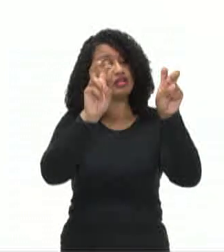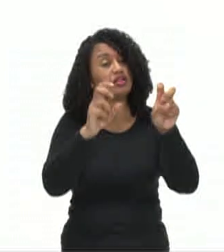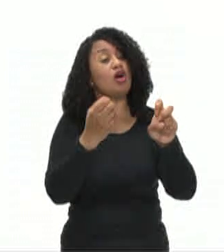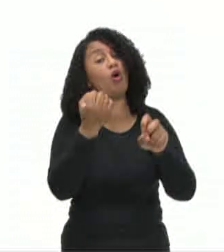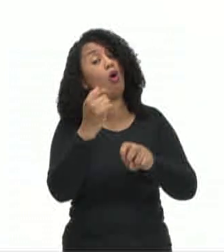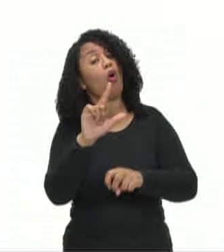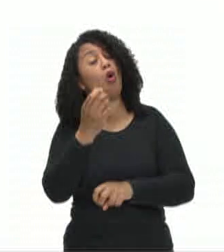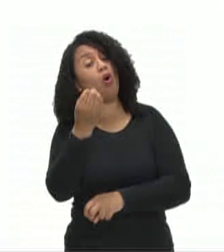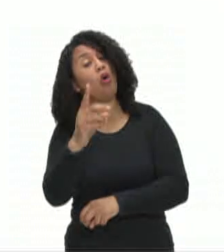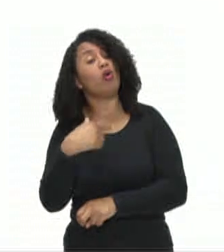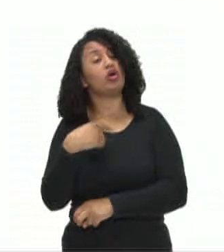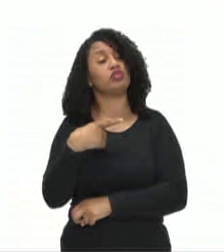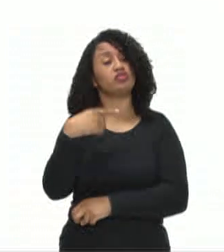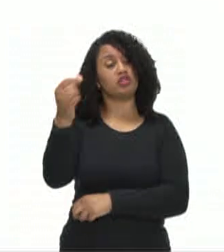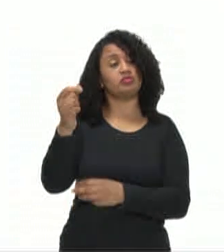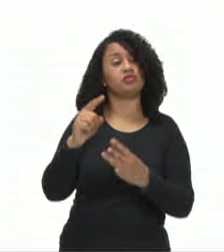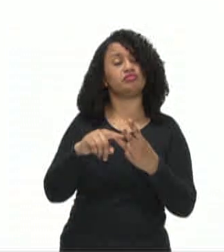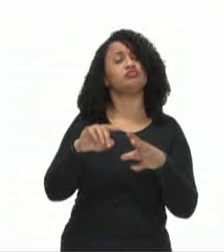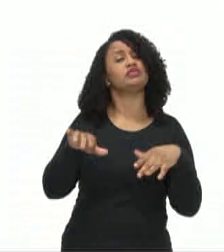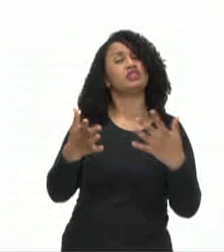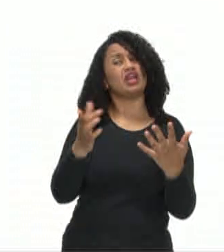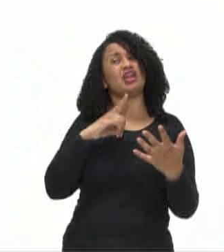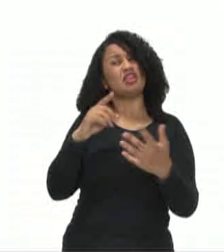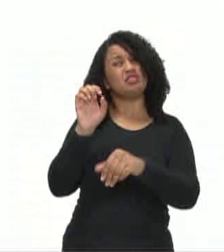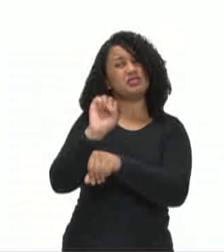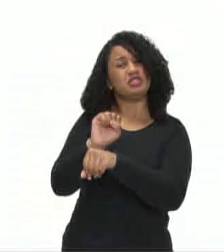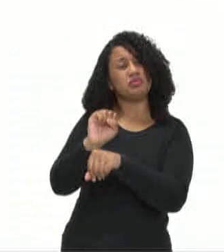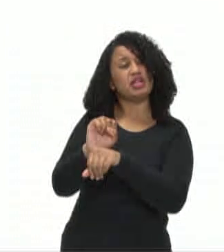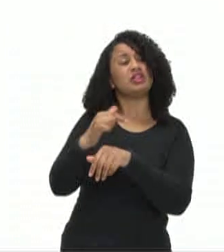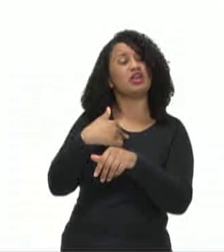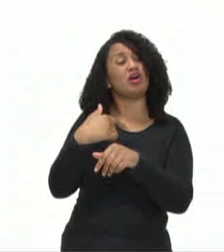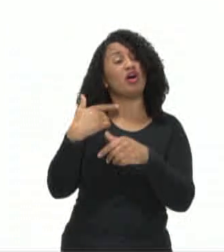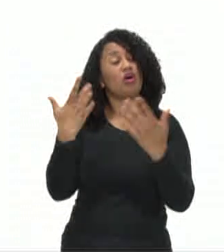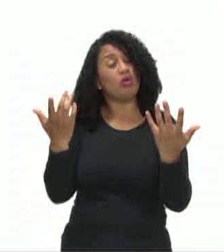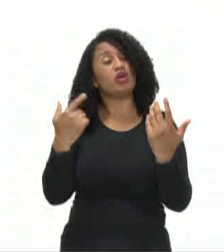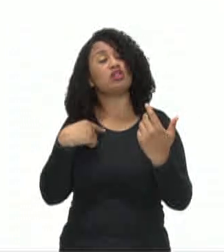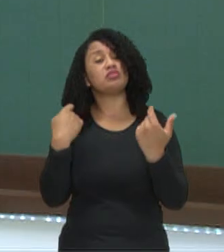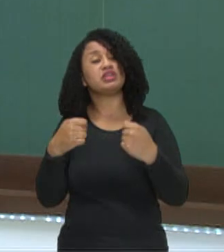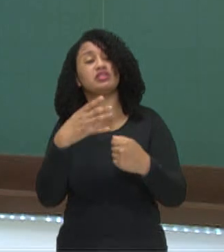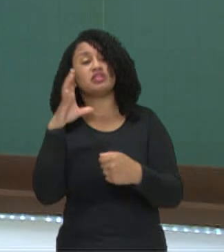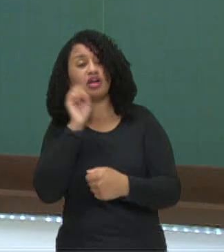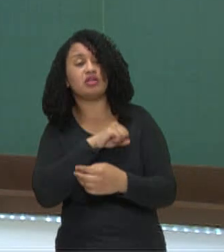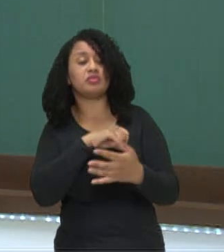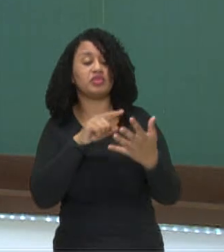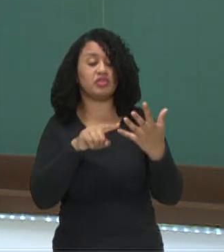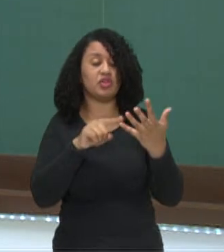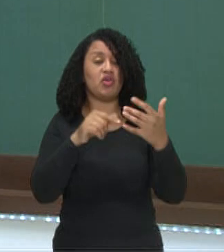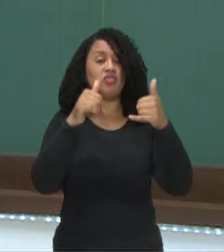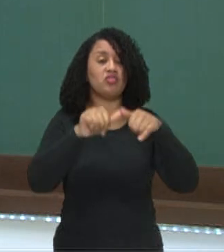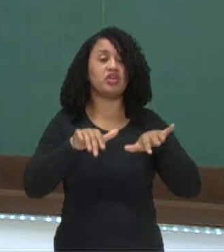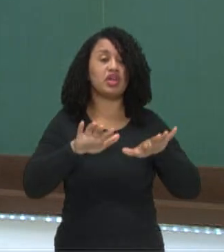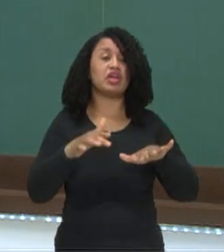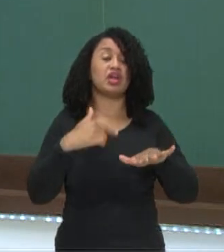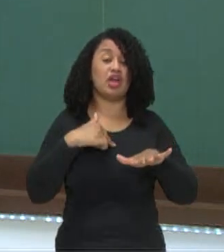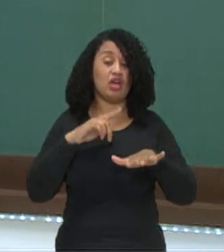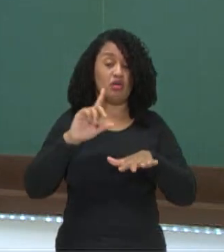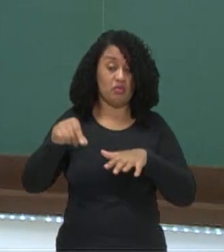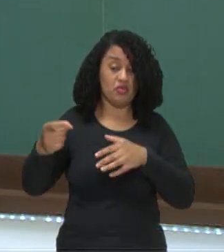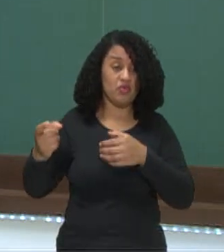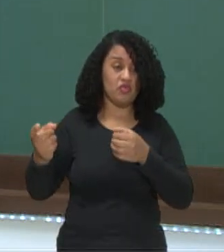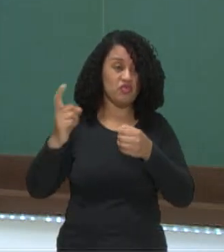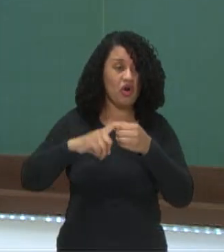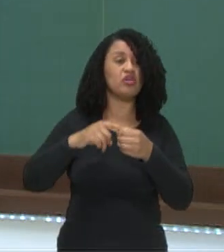esperando, portanto preciso ser rápida. Fiquem aqui, que eu já volto. Cada conjunção aqui,